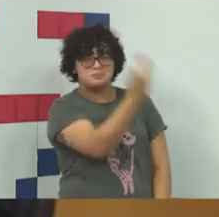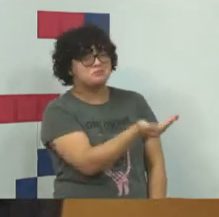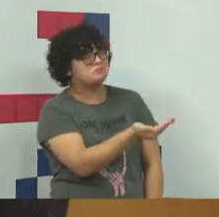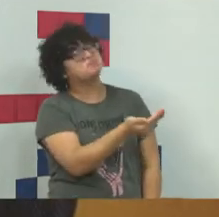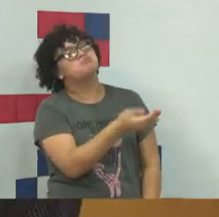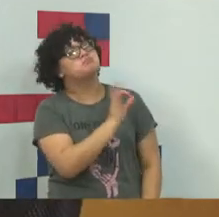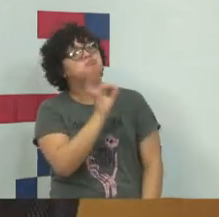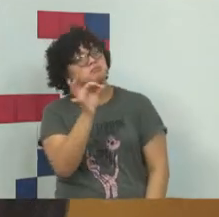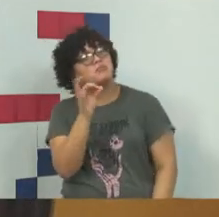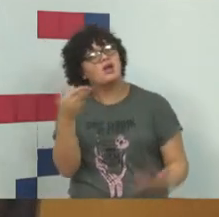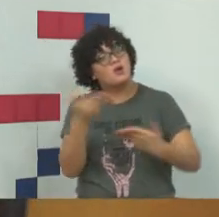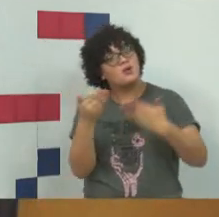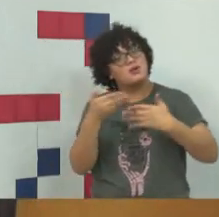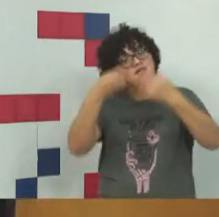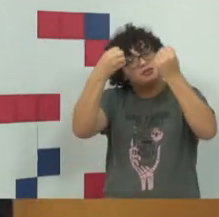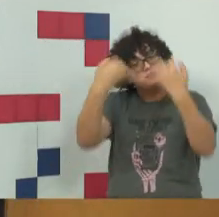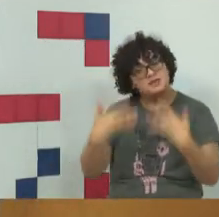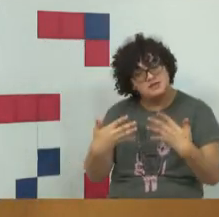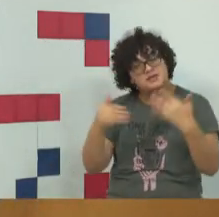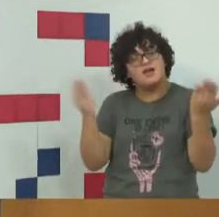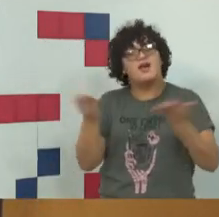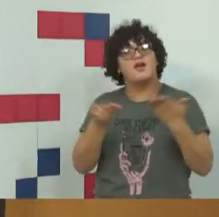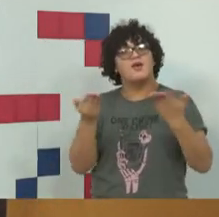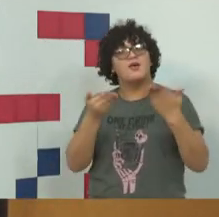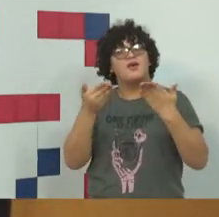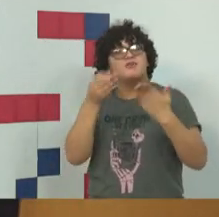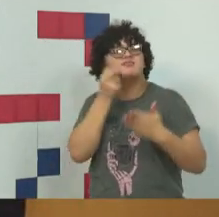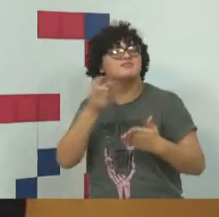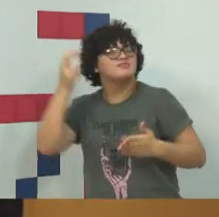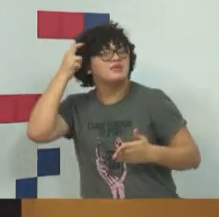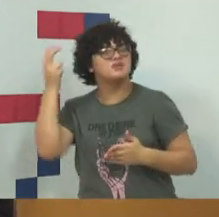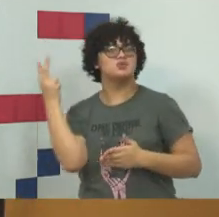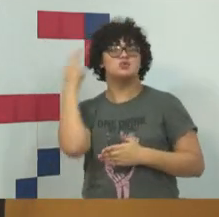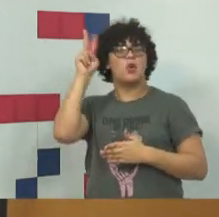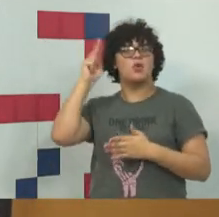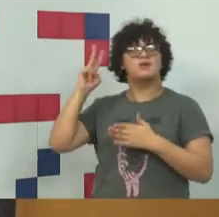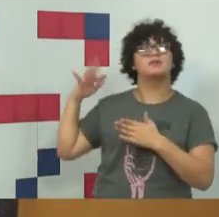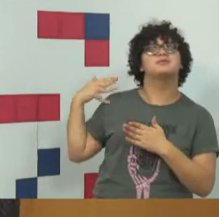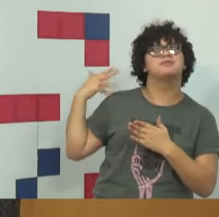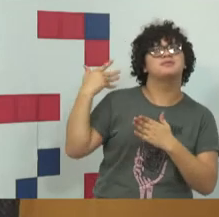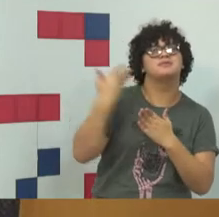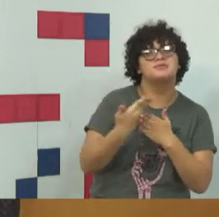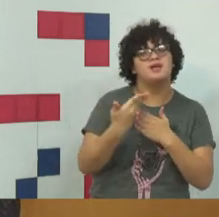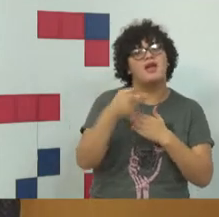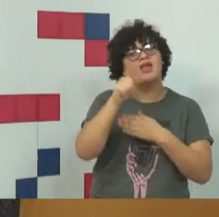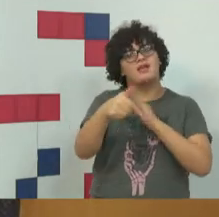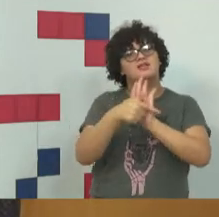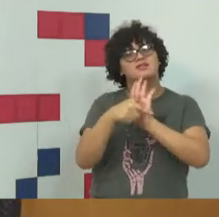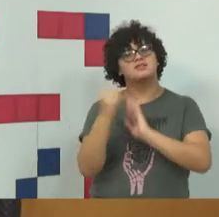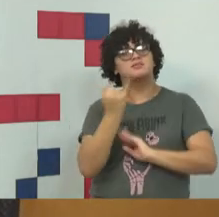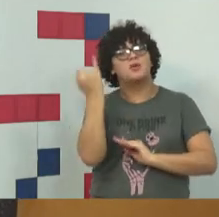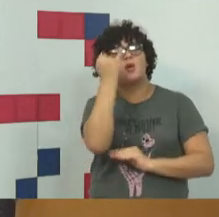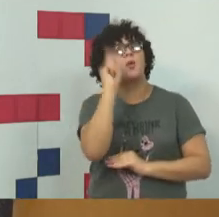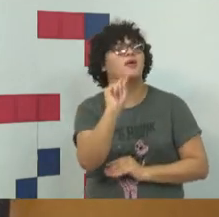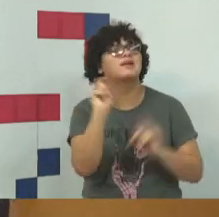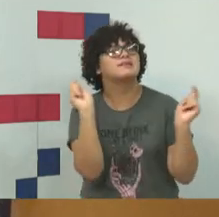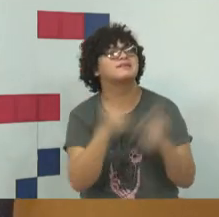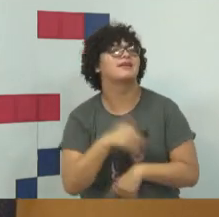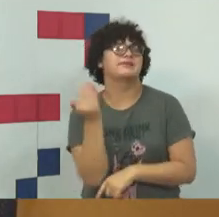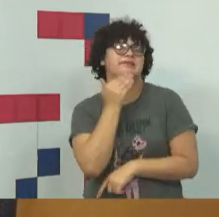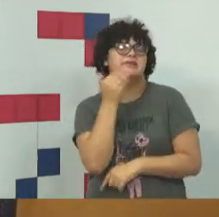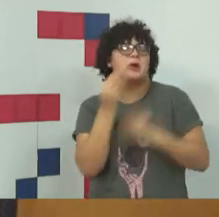Essa abertura, essa colocação histórica dos crimes digitais, ela é importante para que a gente possa entender